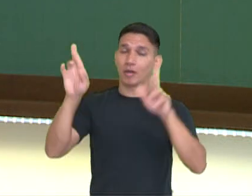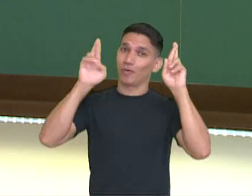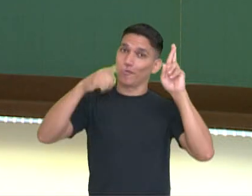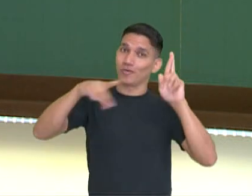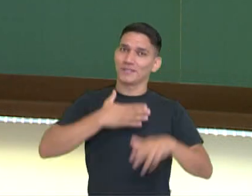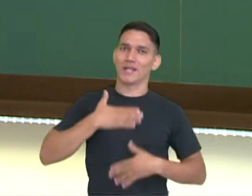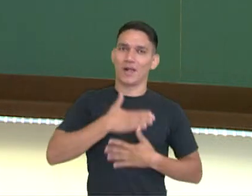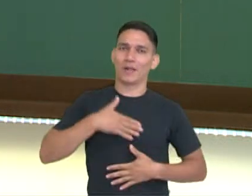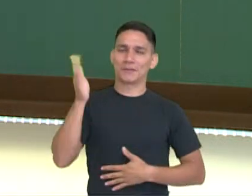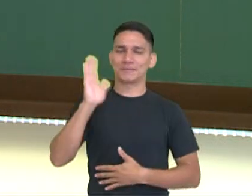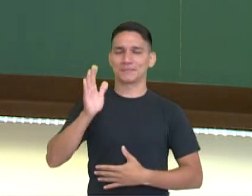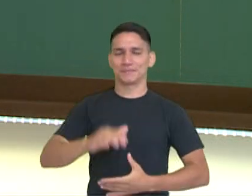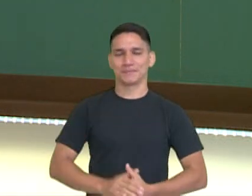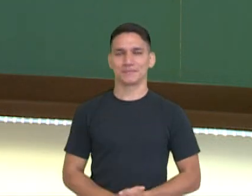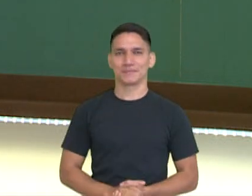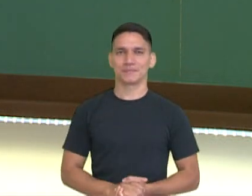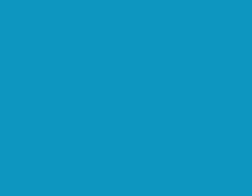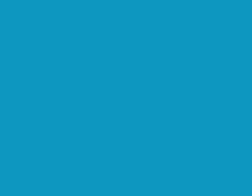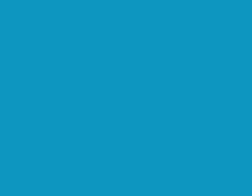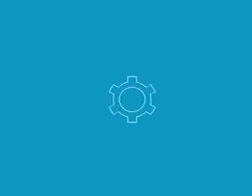tenham gostado. Até breve!